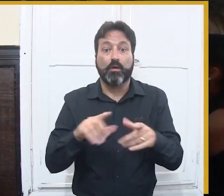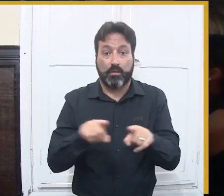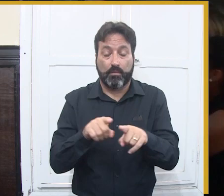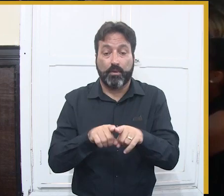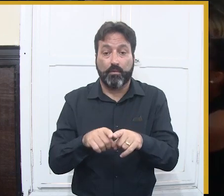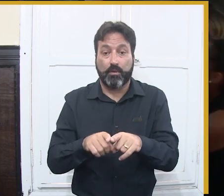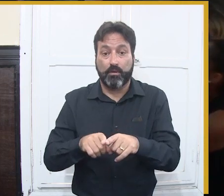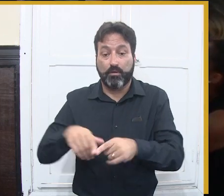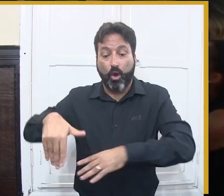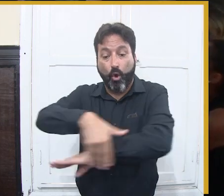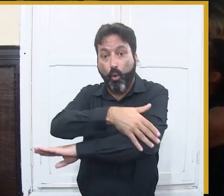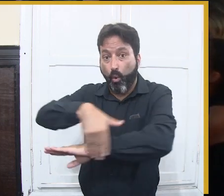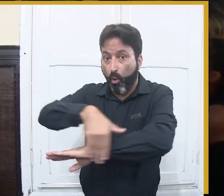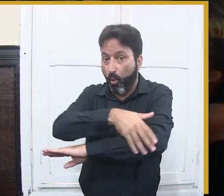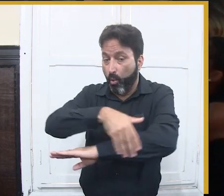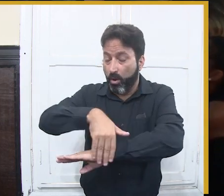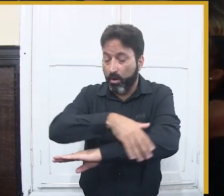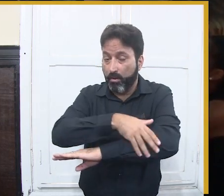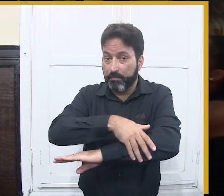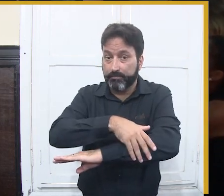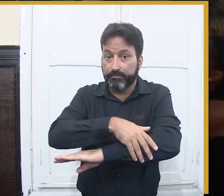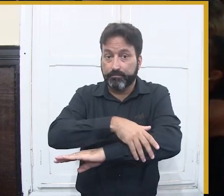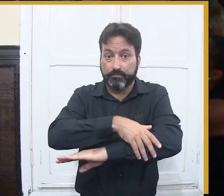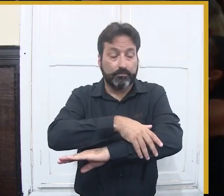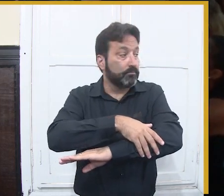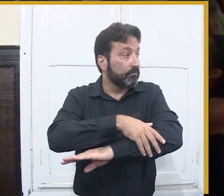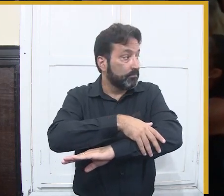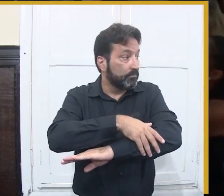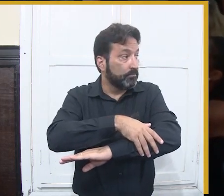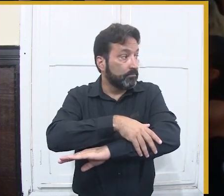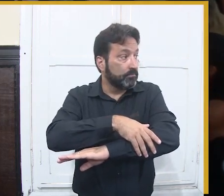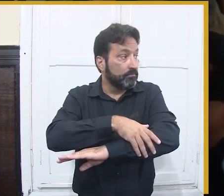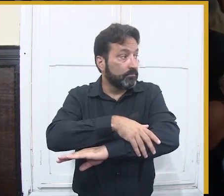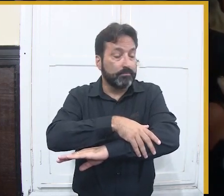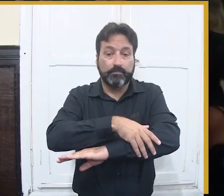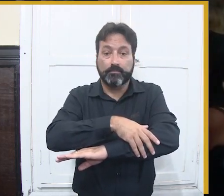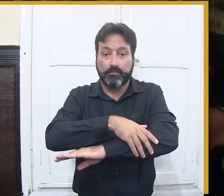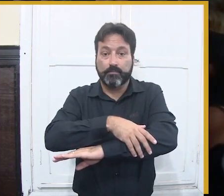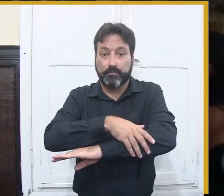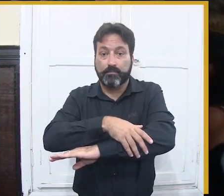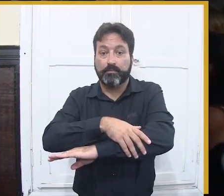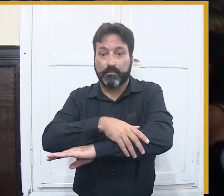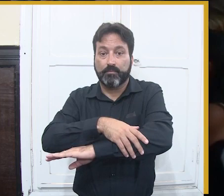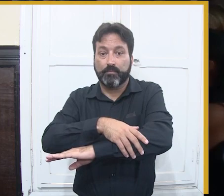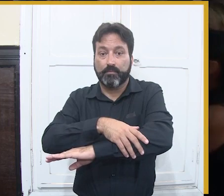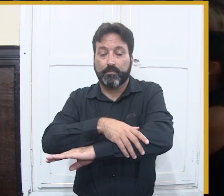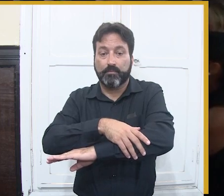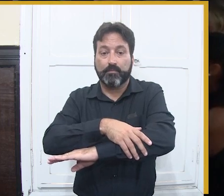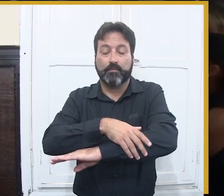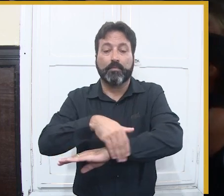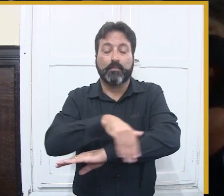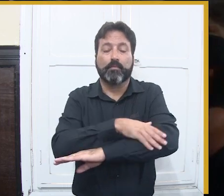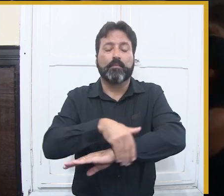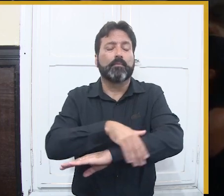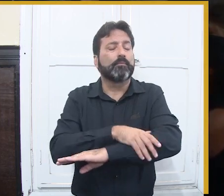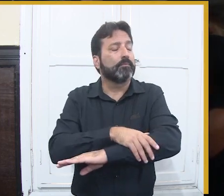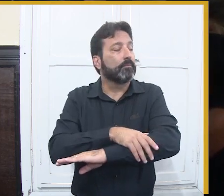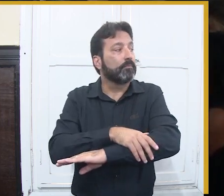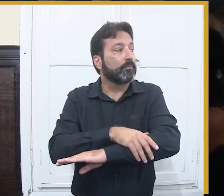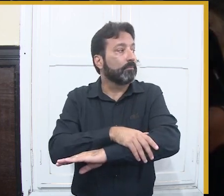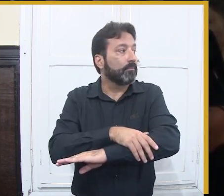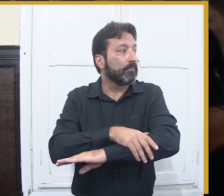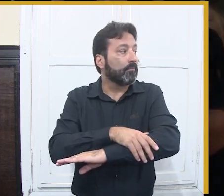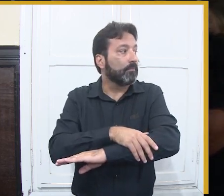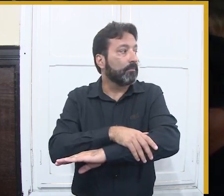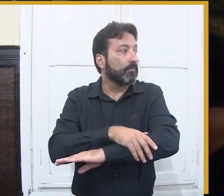para equipe técnica, para quadrilhas juninas e para os responsáveis por trabalhar no evento,